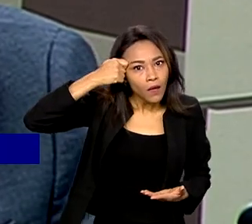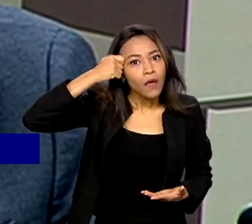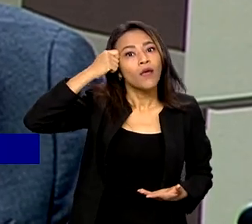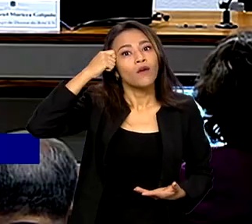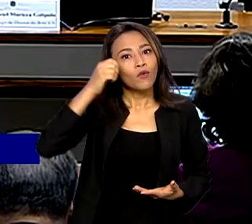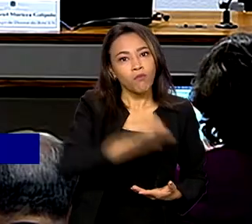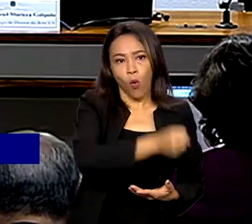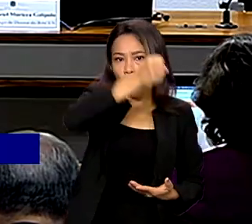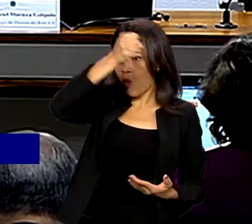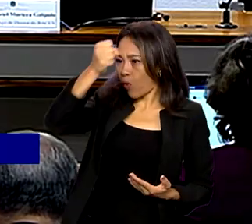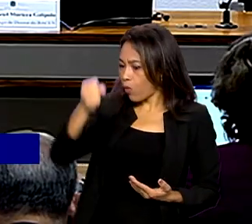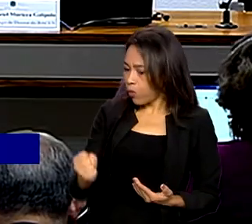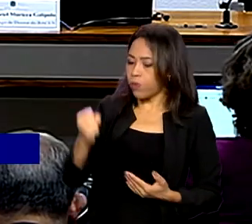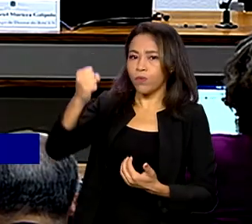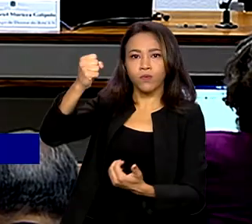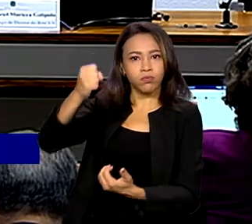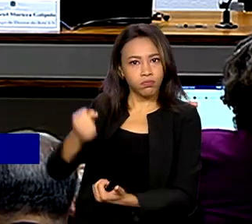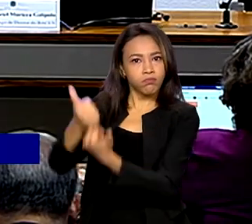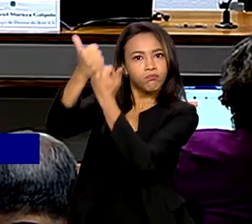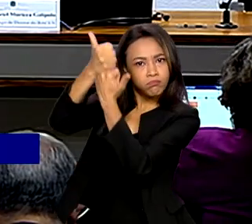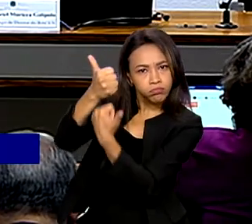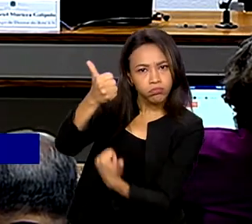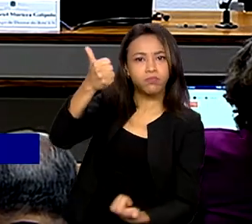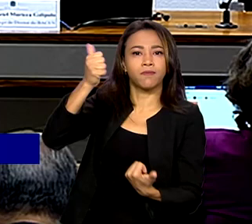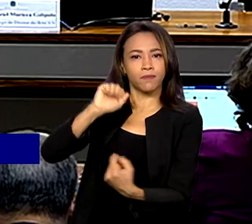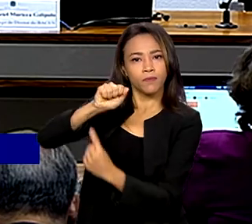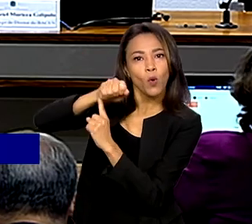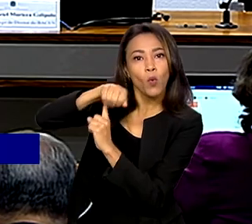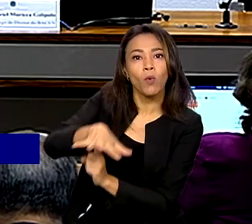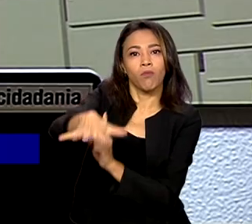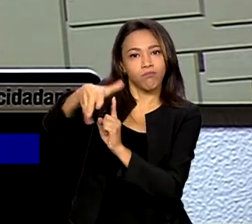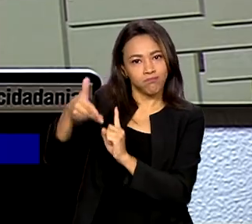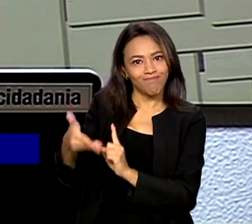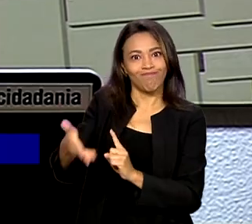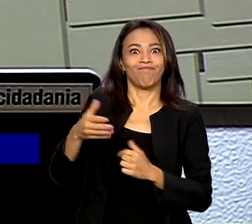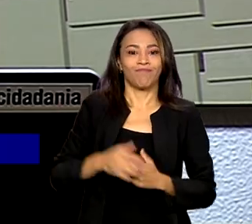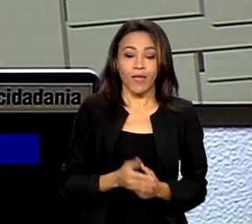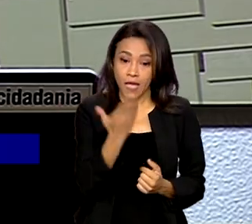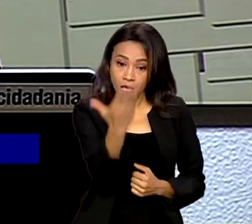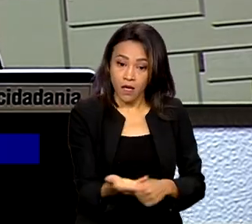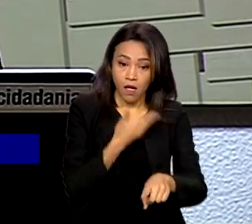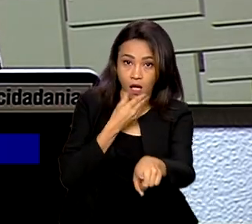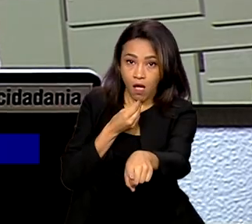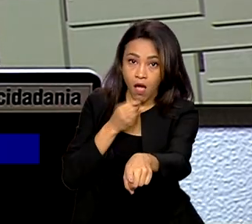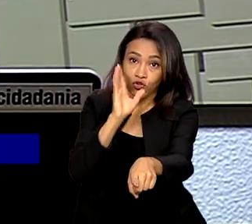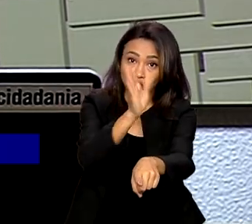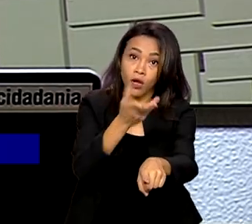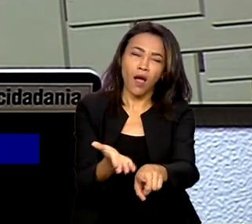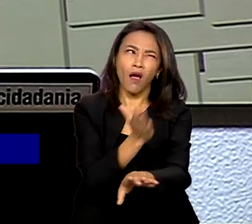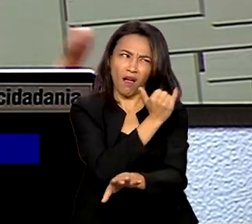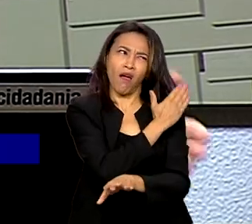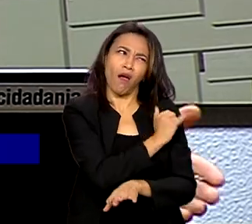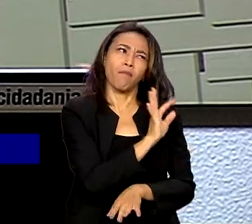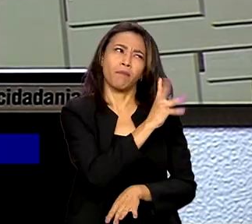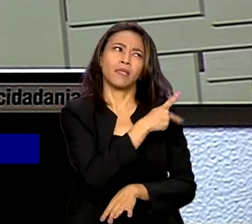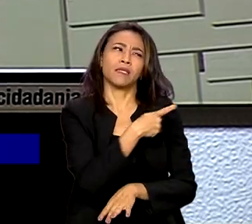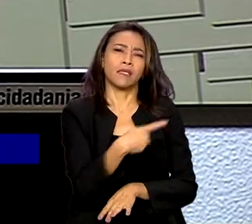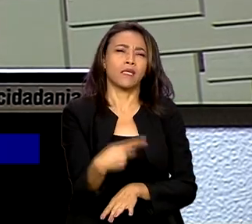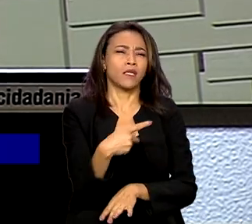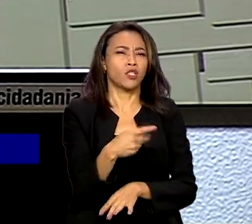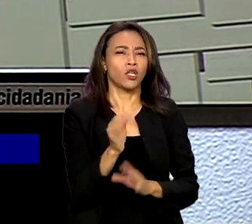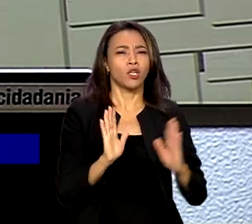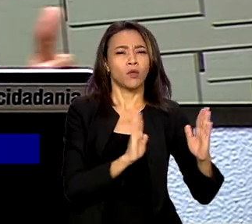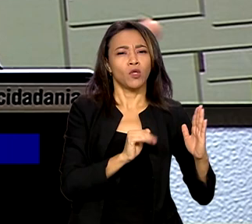a ocupar uma diretoria do Conselho de Política Monetária, o COPOM. Já Gabriel Galípolo foi presidente do Banco Fator entre